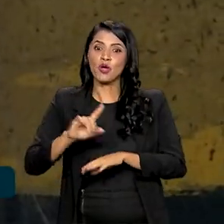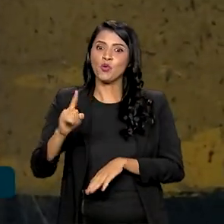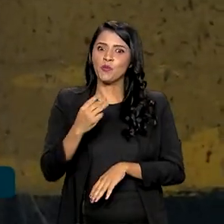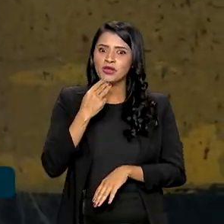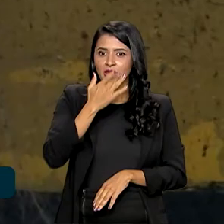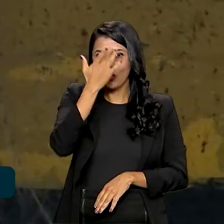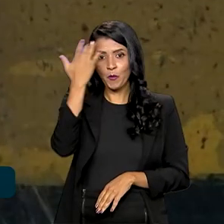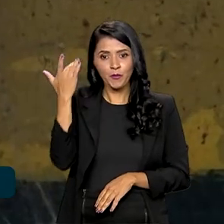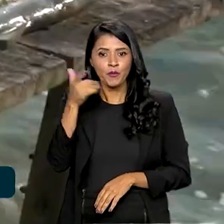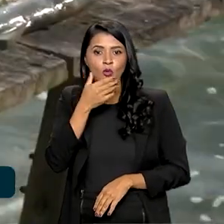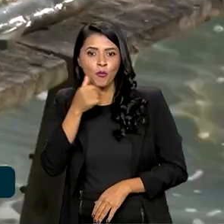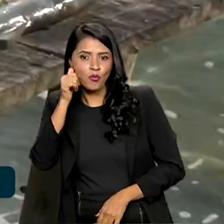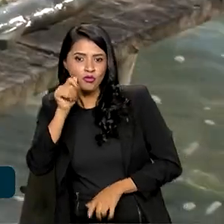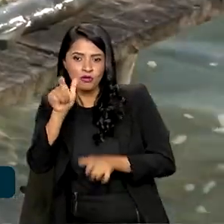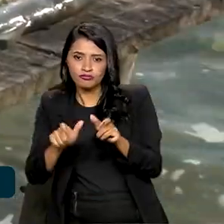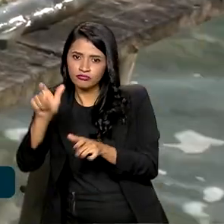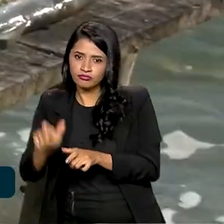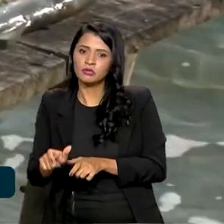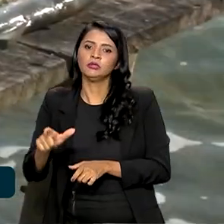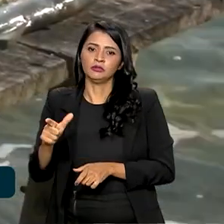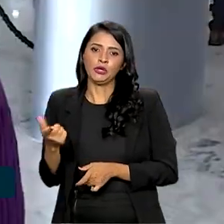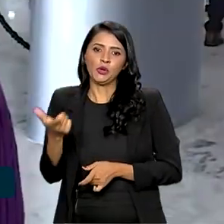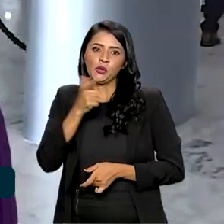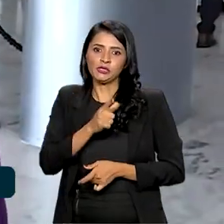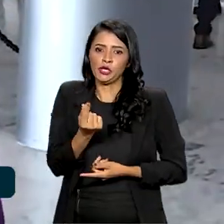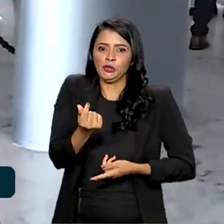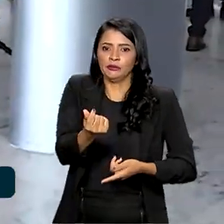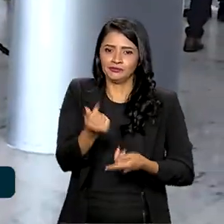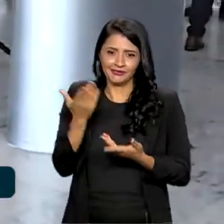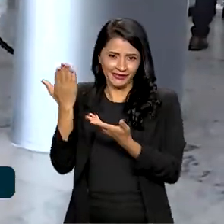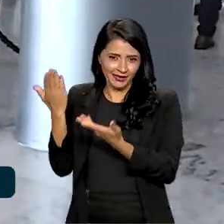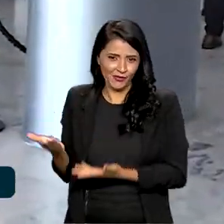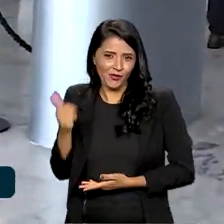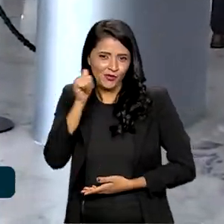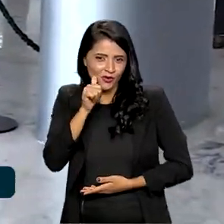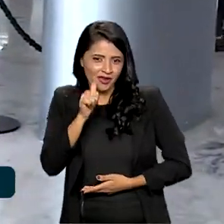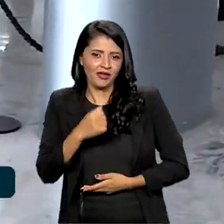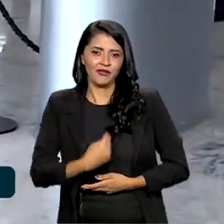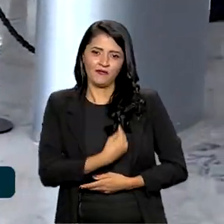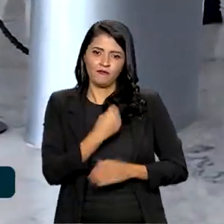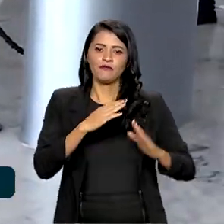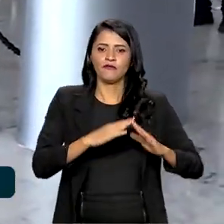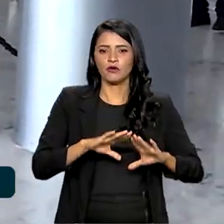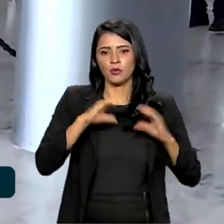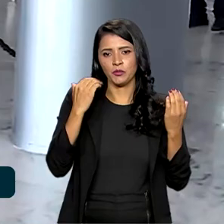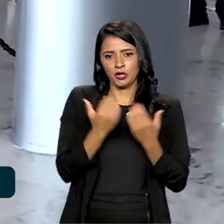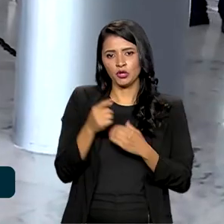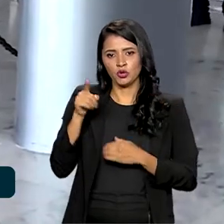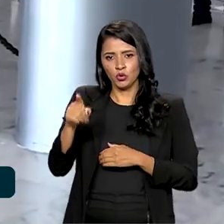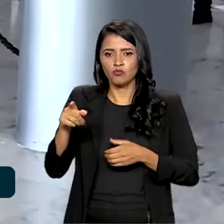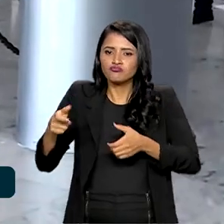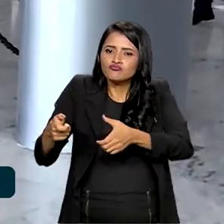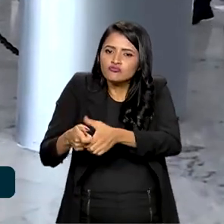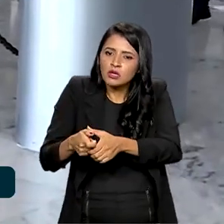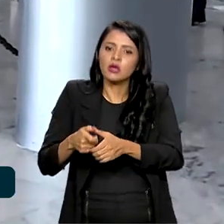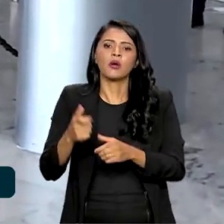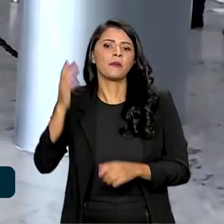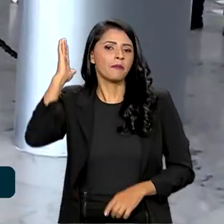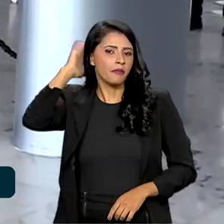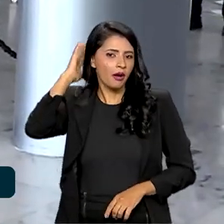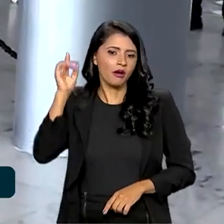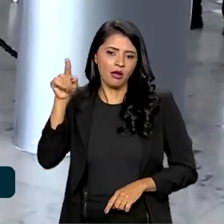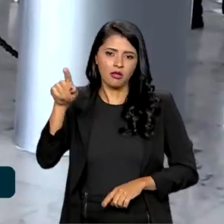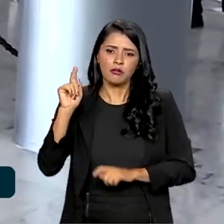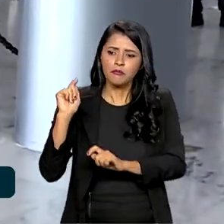milhão de homens e mulheres no Brasil. Gente como a Josana, que mora na comunidade Amador, no interior do Pará. A